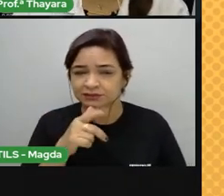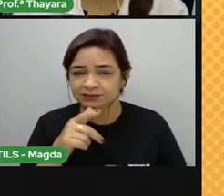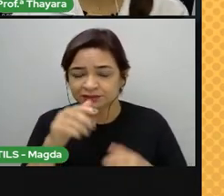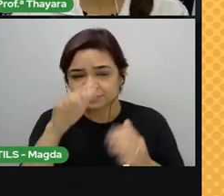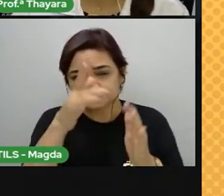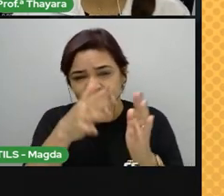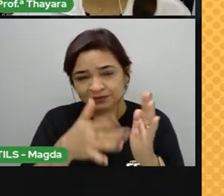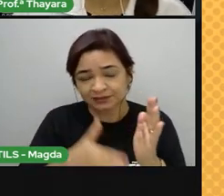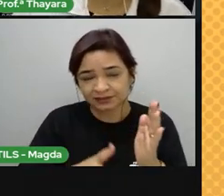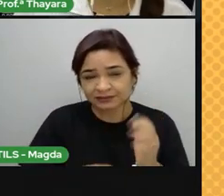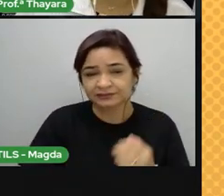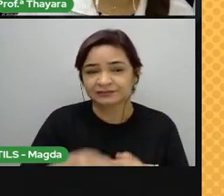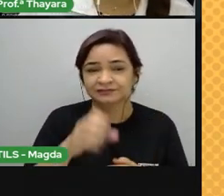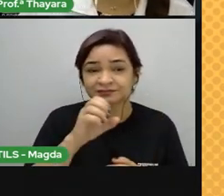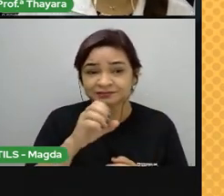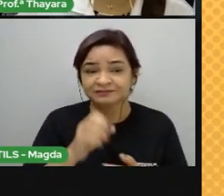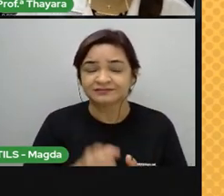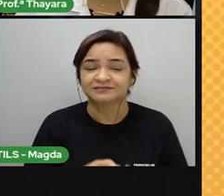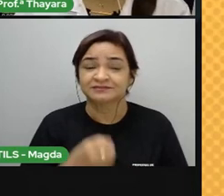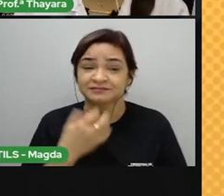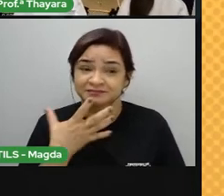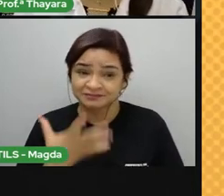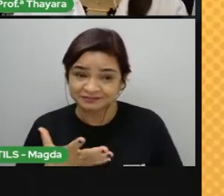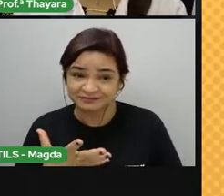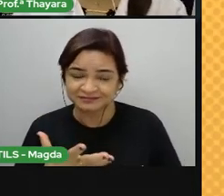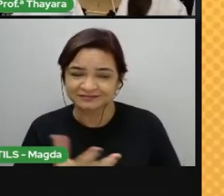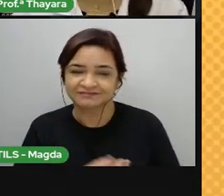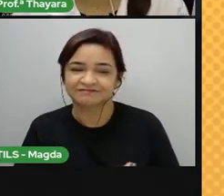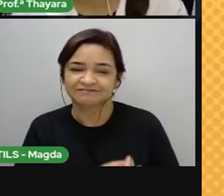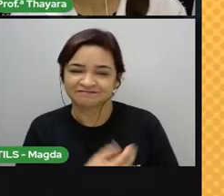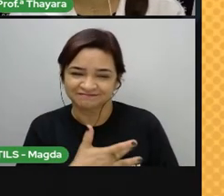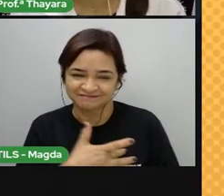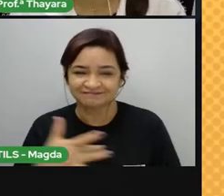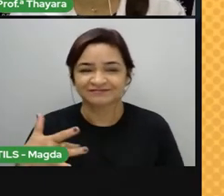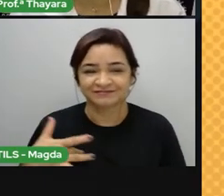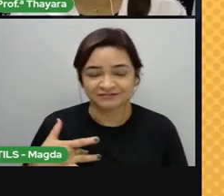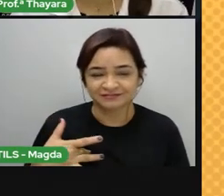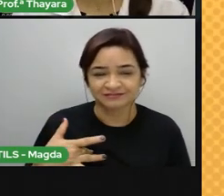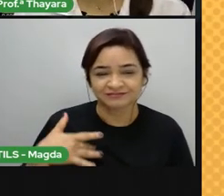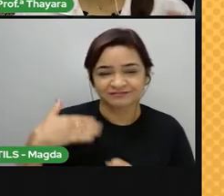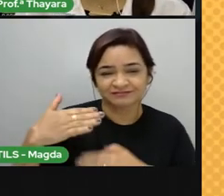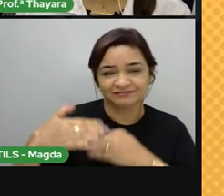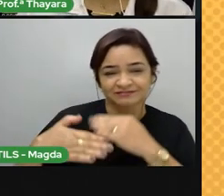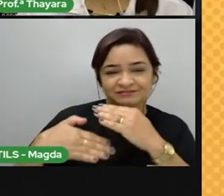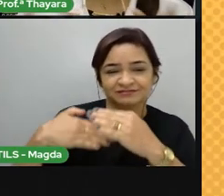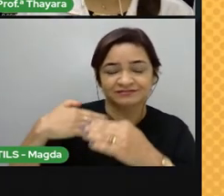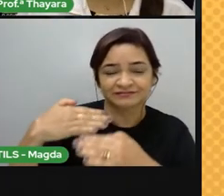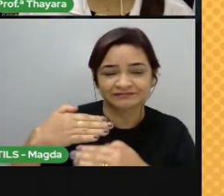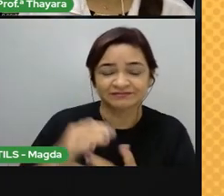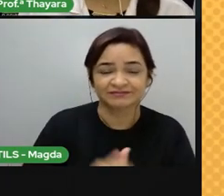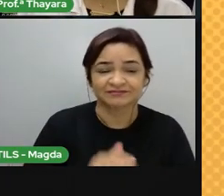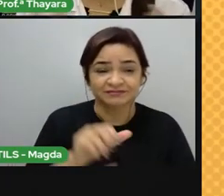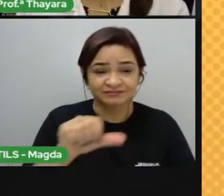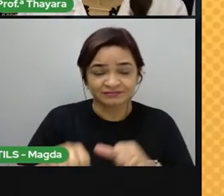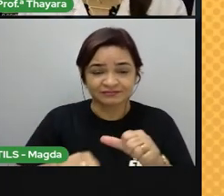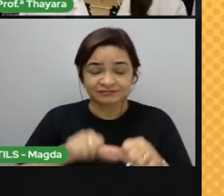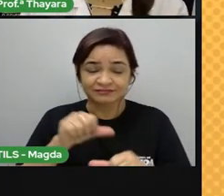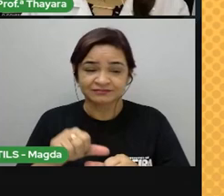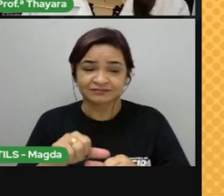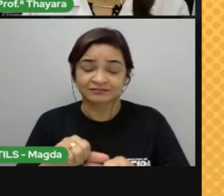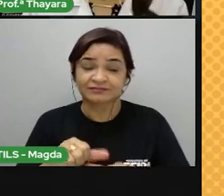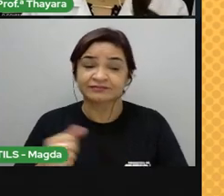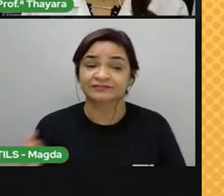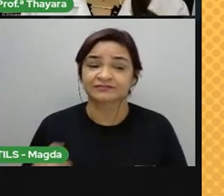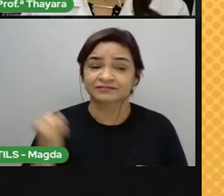milagrosas. Na verdade, é a ação dos minerais que compõem aquela rocha daquele ambiente e liberam esses minerais na água e podem